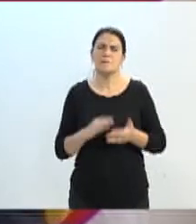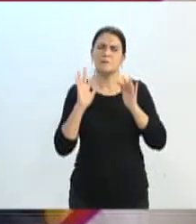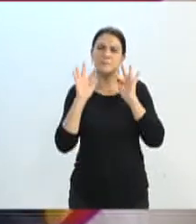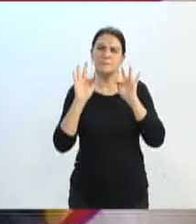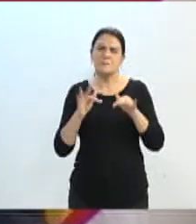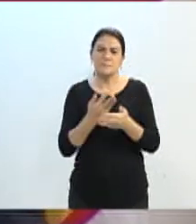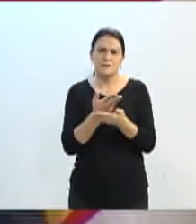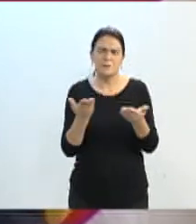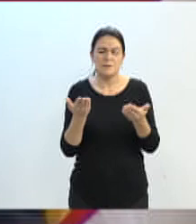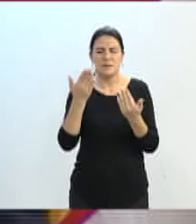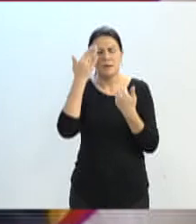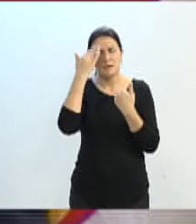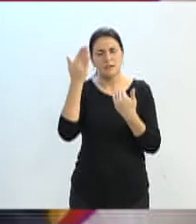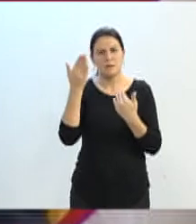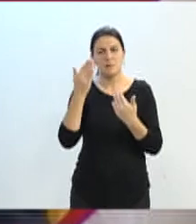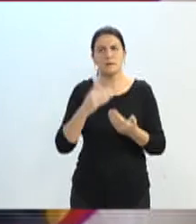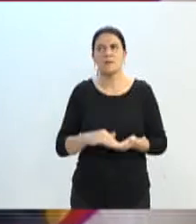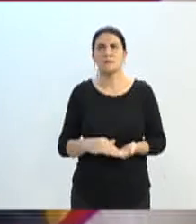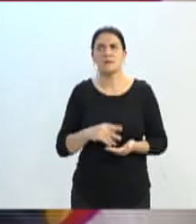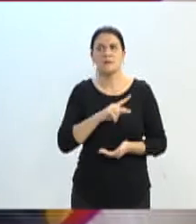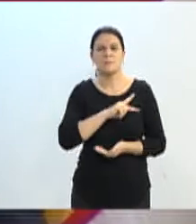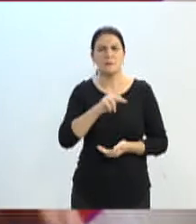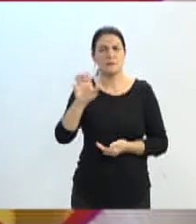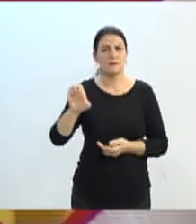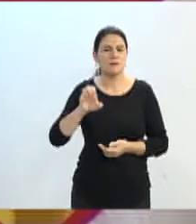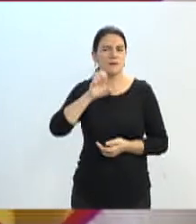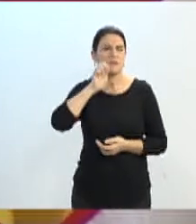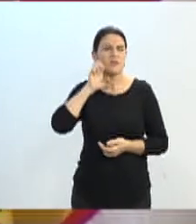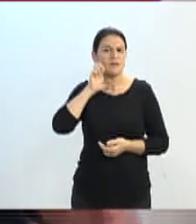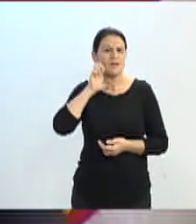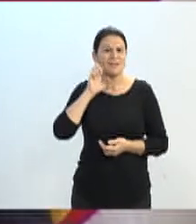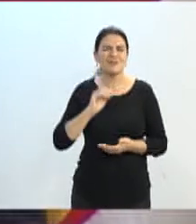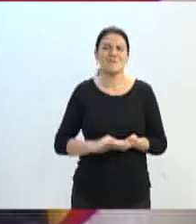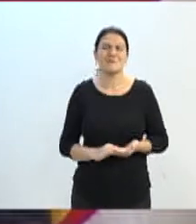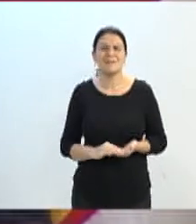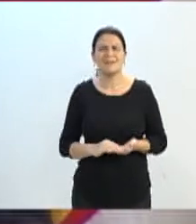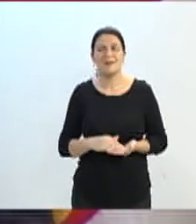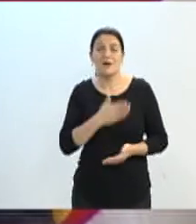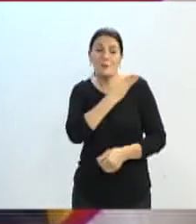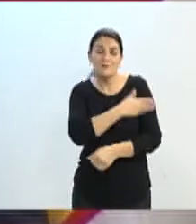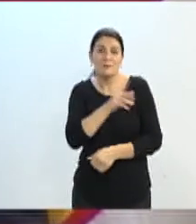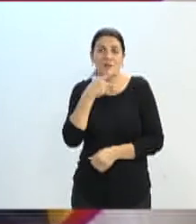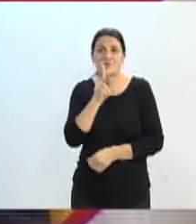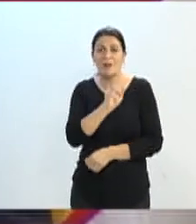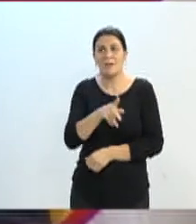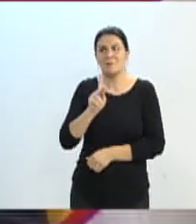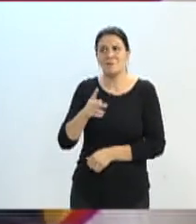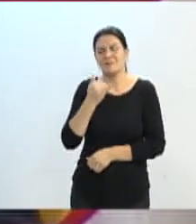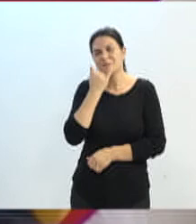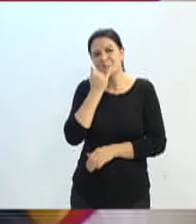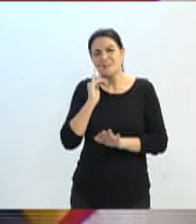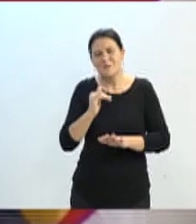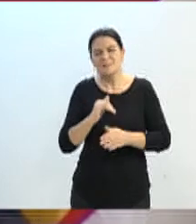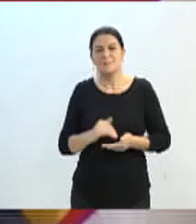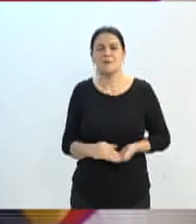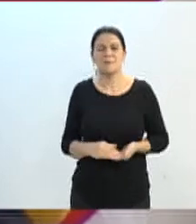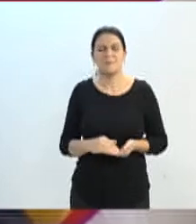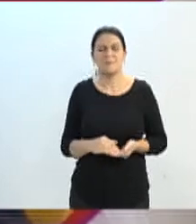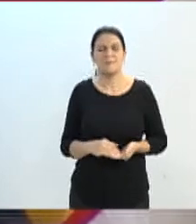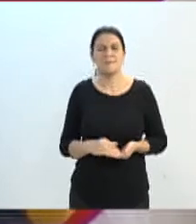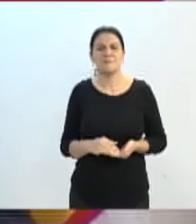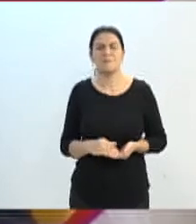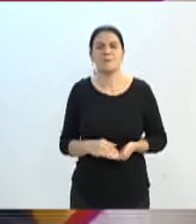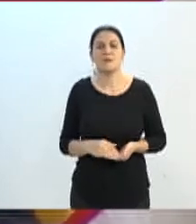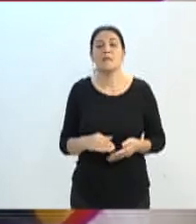Então, agradeço, professor... Presidente Egídio, desculpa a mania de professor, peço desculpas. Agradeço ao presidente,